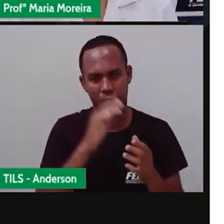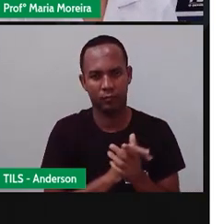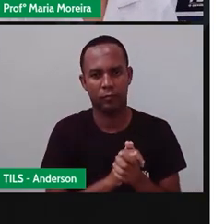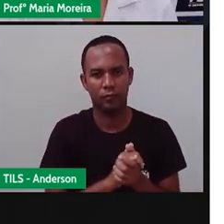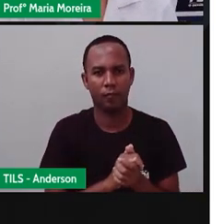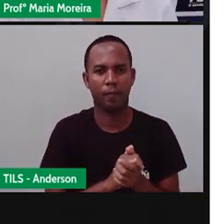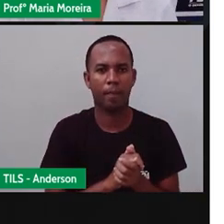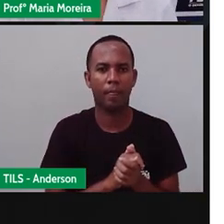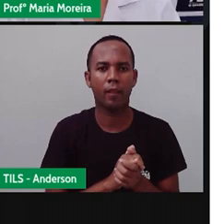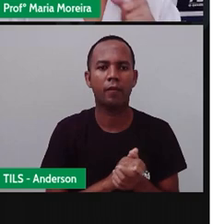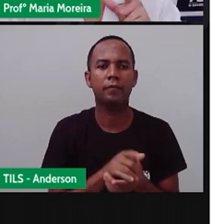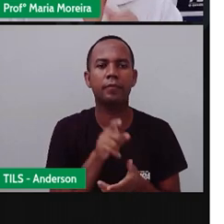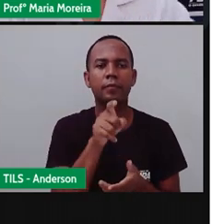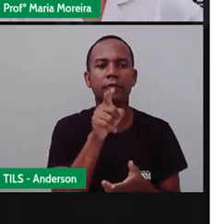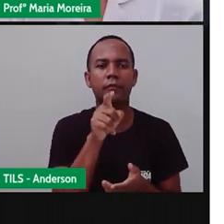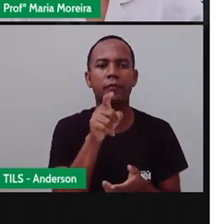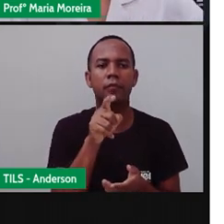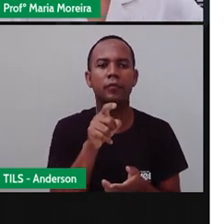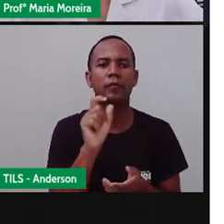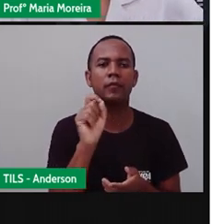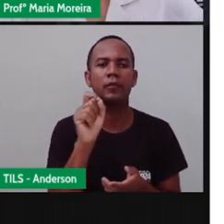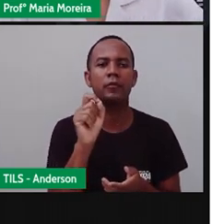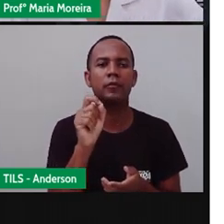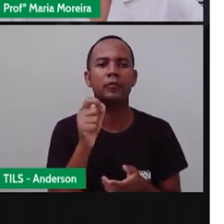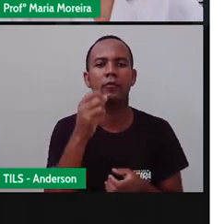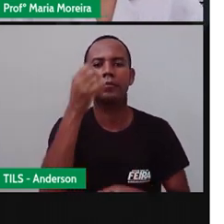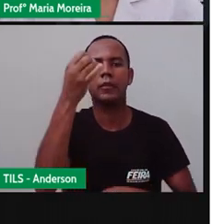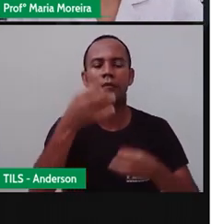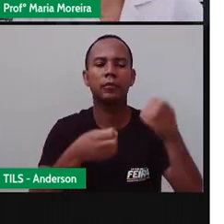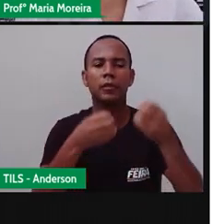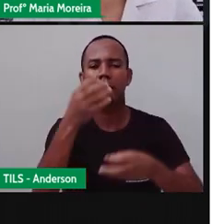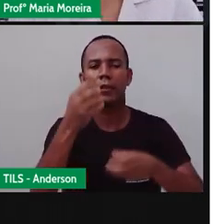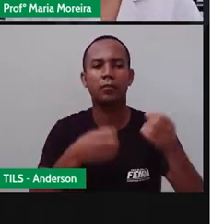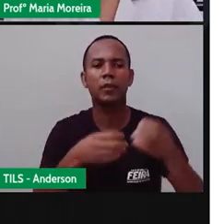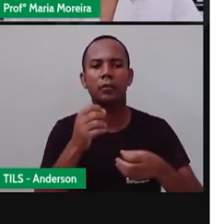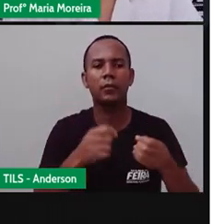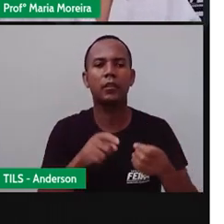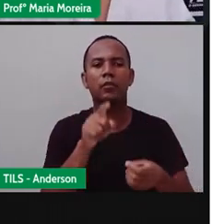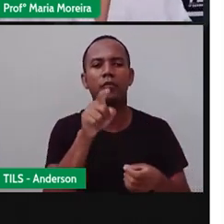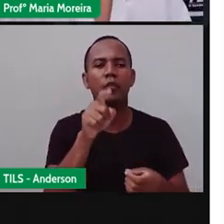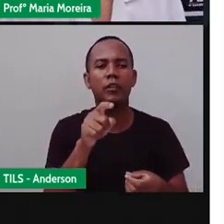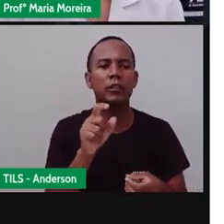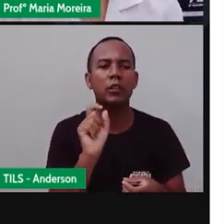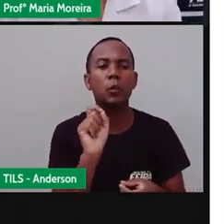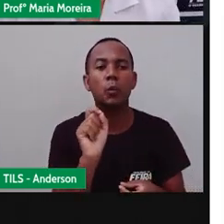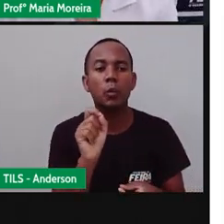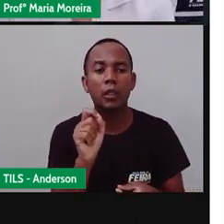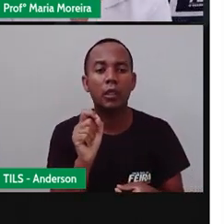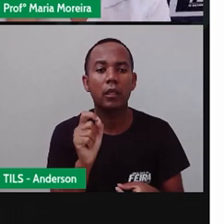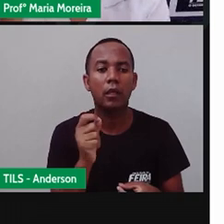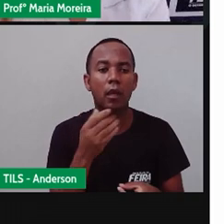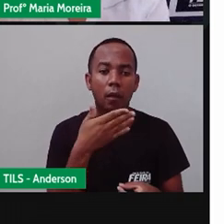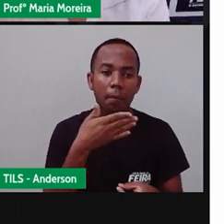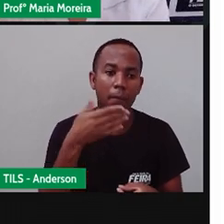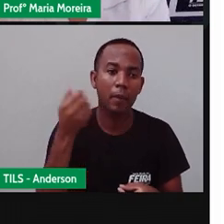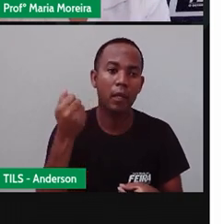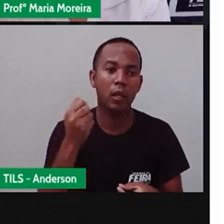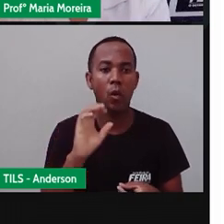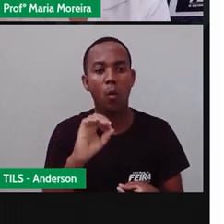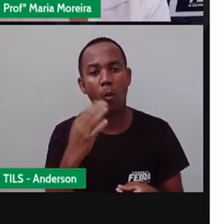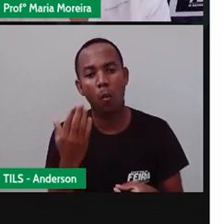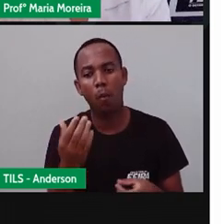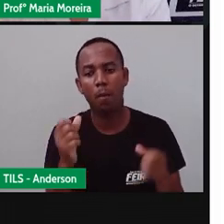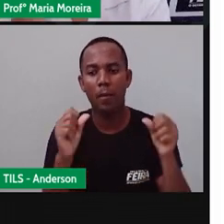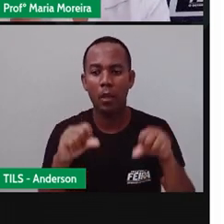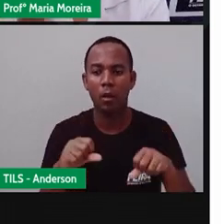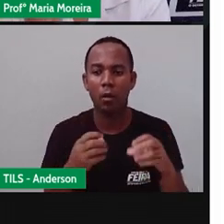que mensagem esse texto aí transmitiu? O que é que você achou desse texto? Bom, a natureza já está aqui já tem um